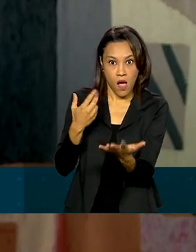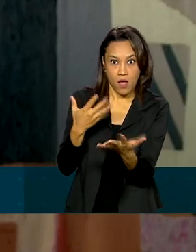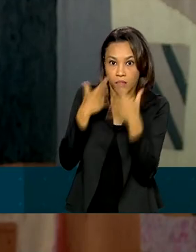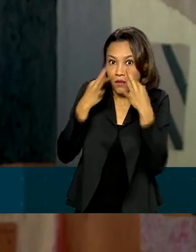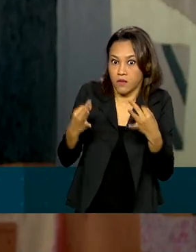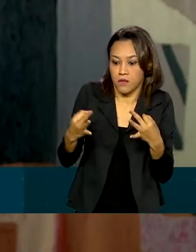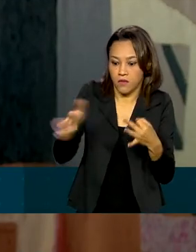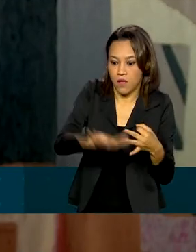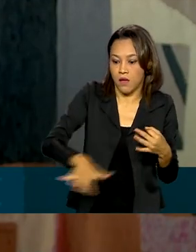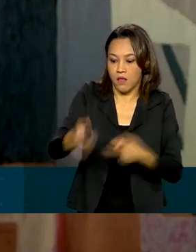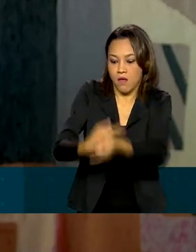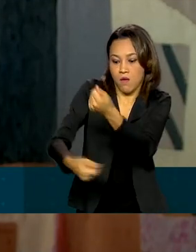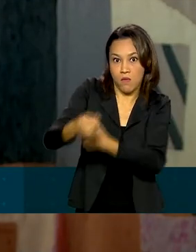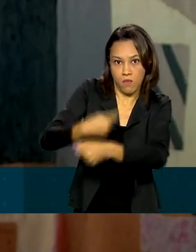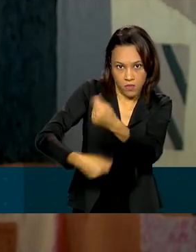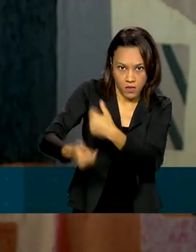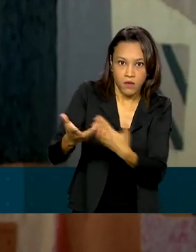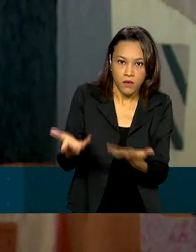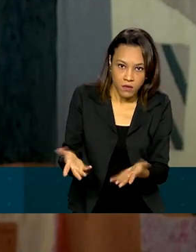individualmente,